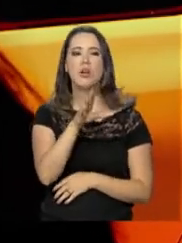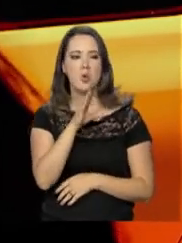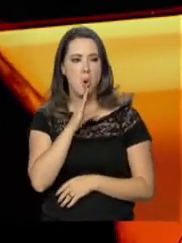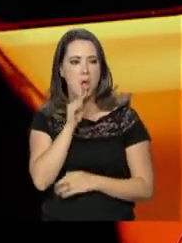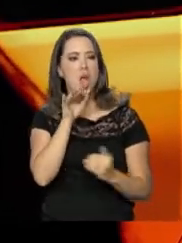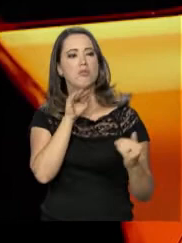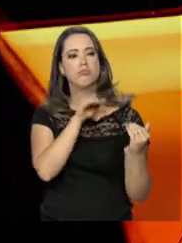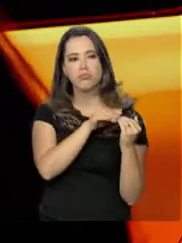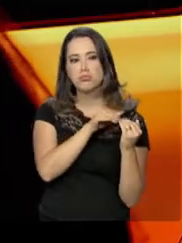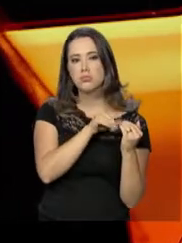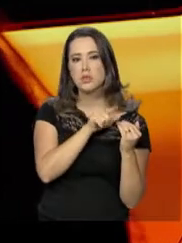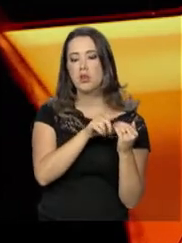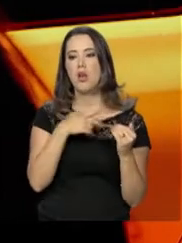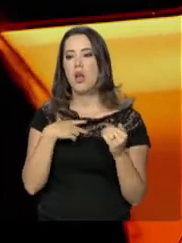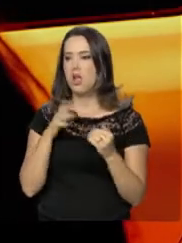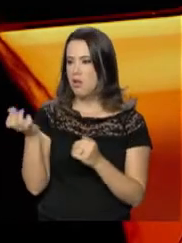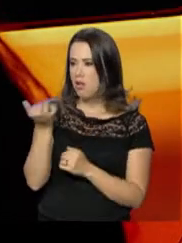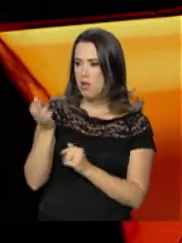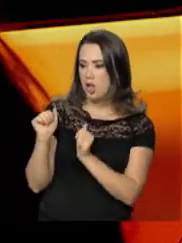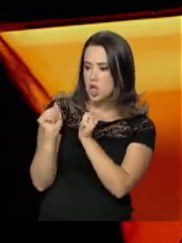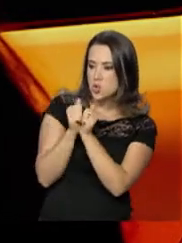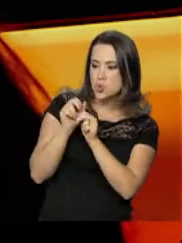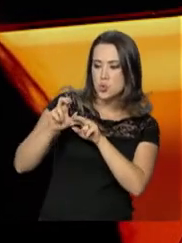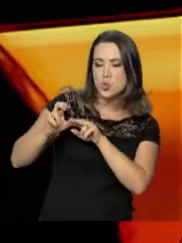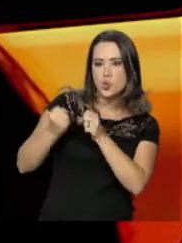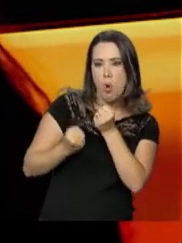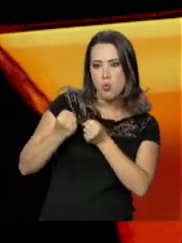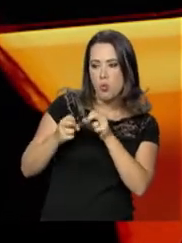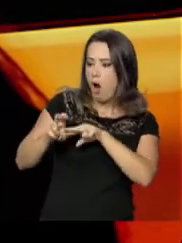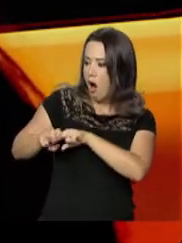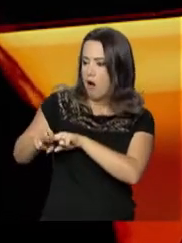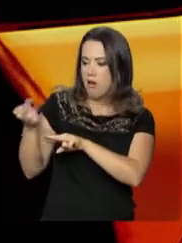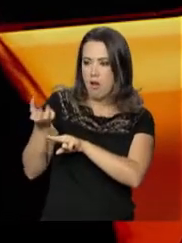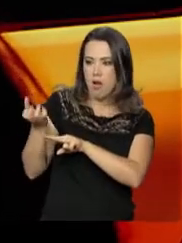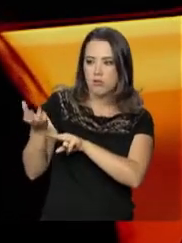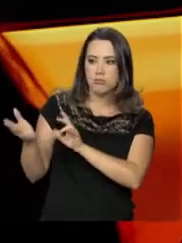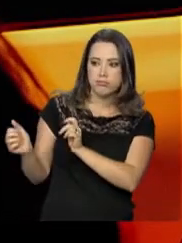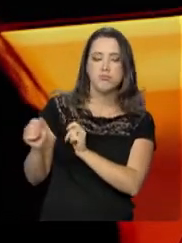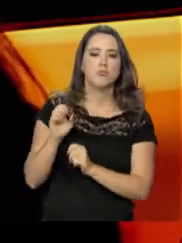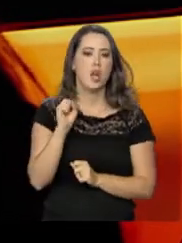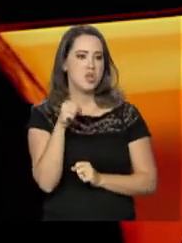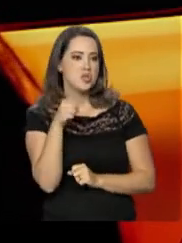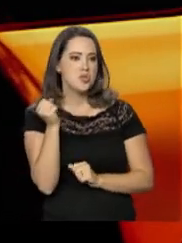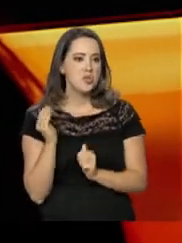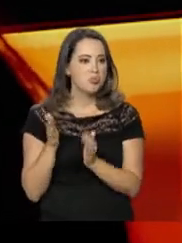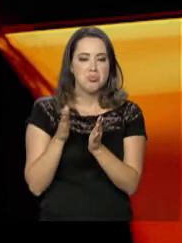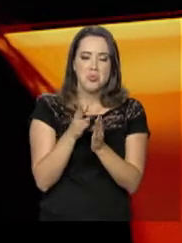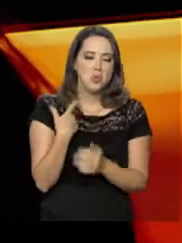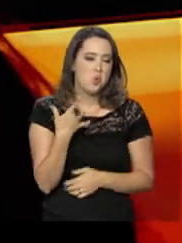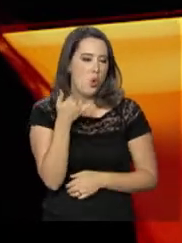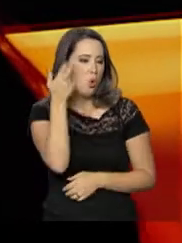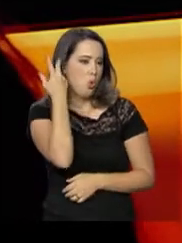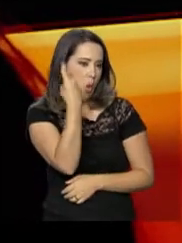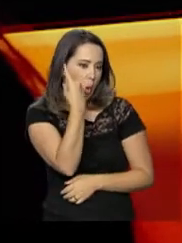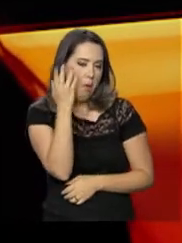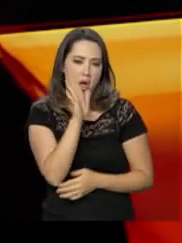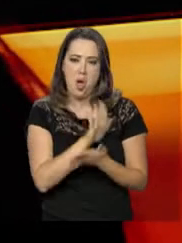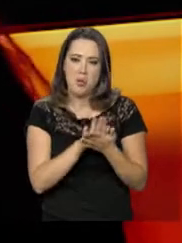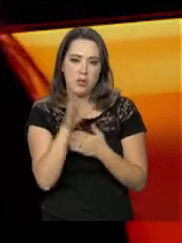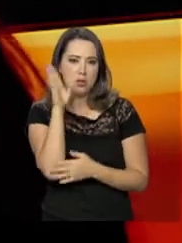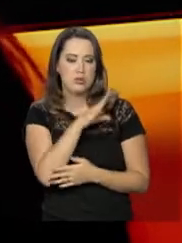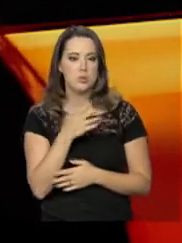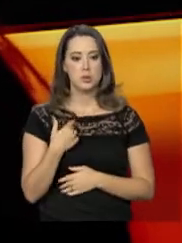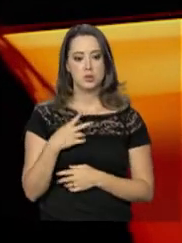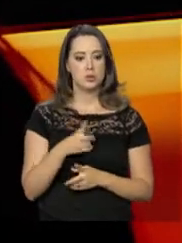subiu, ele me ofereceu uma carona, eu entrei no carro. Mas, em momento nenhum, eu levei na maldade. Aí eu entrei no carro, aí quando eu entrei eu